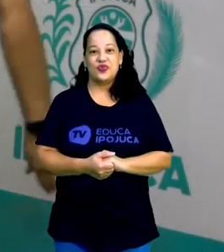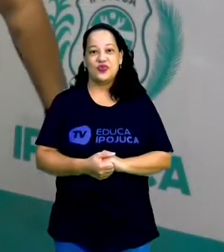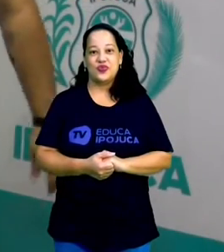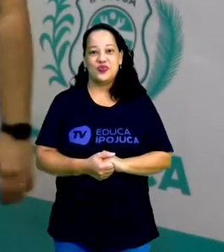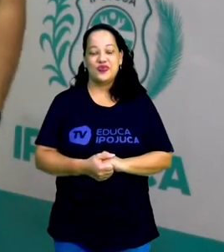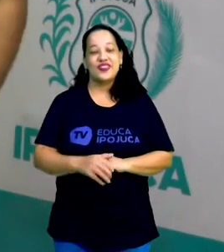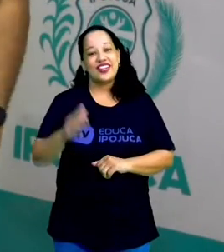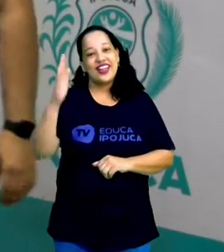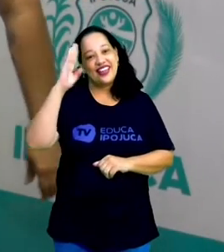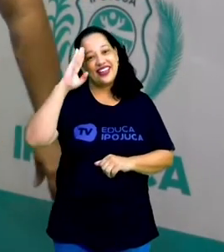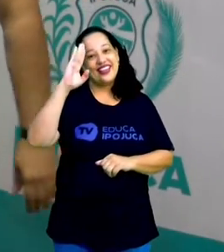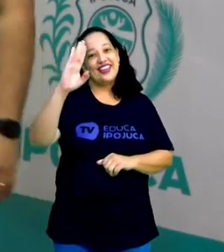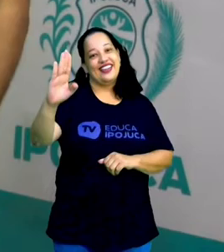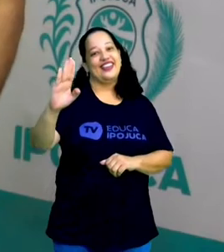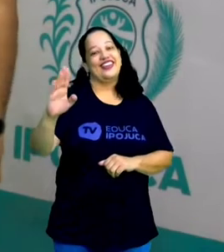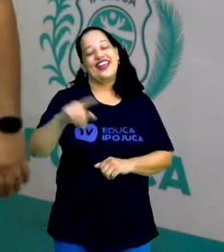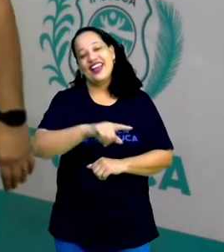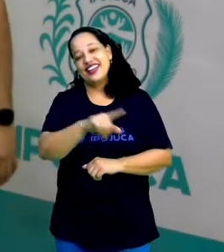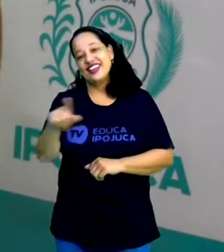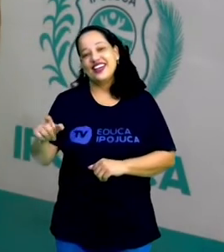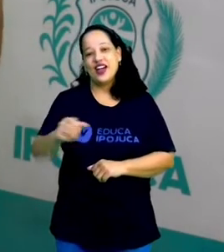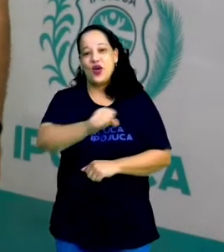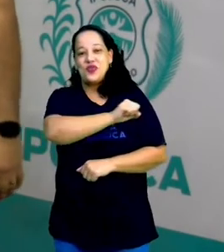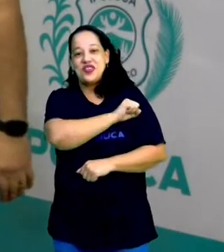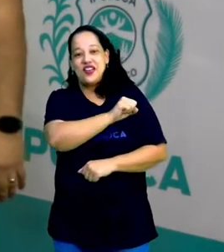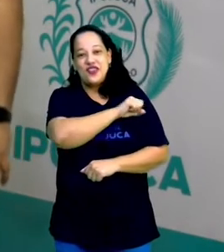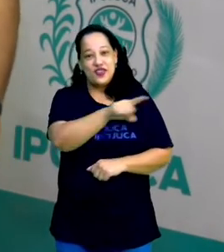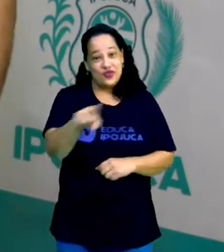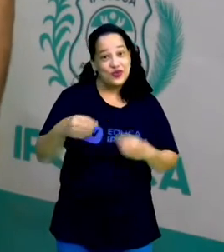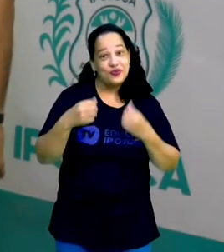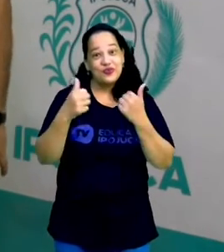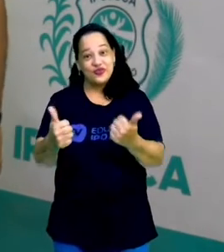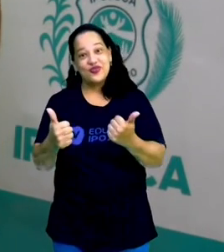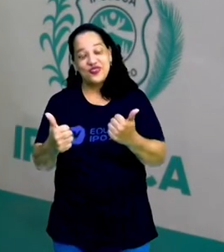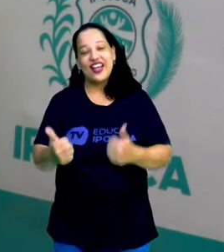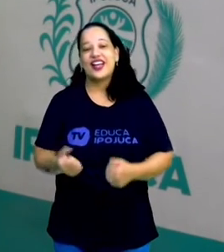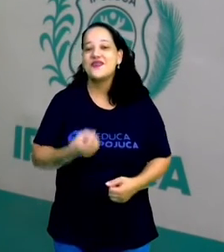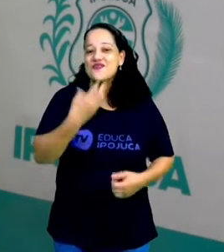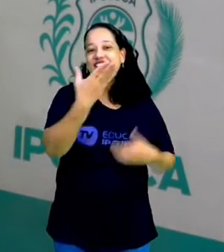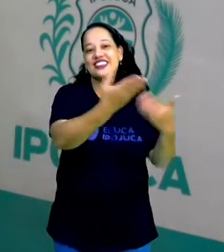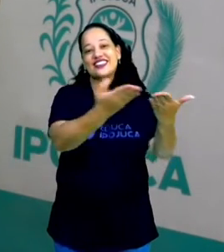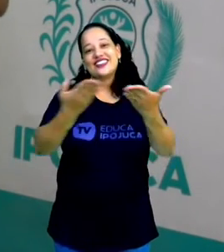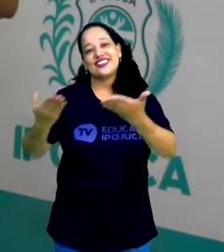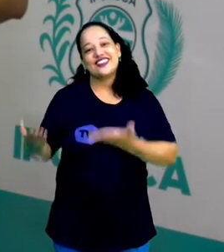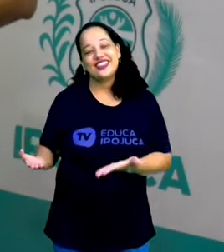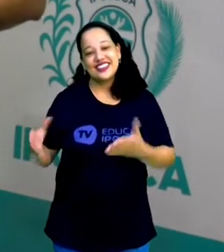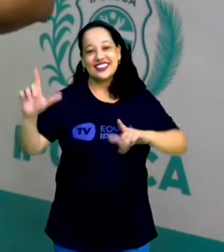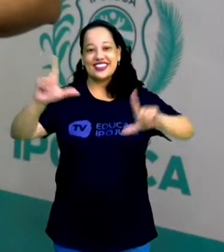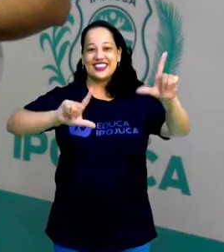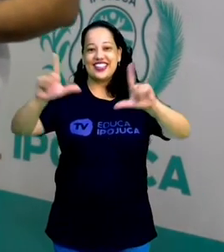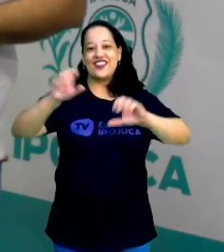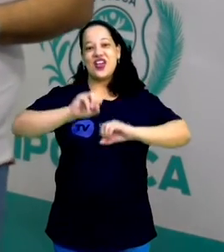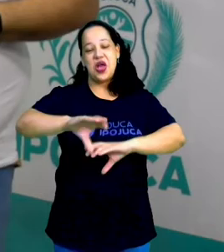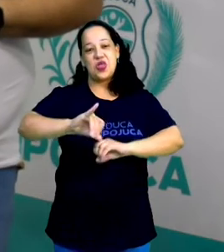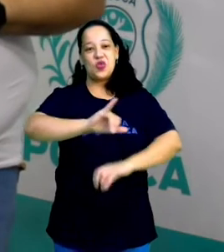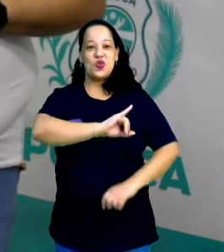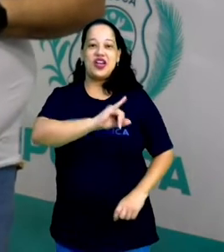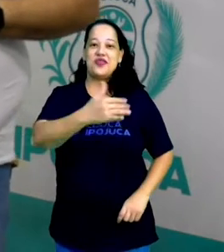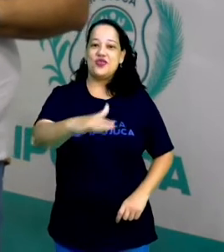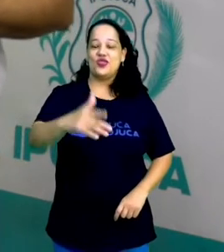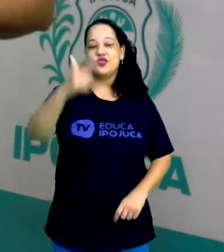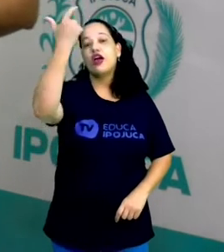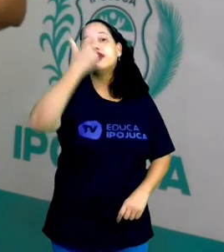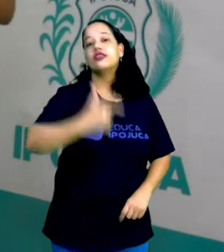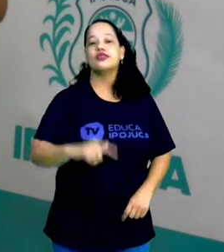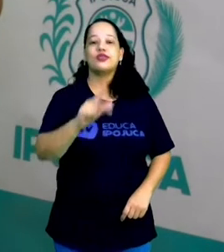E aí, galerinha do oitavo ano, tudo bem com vocês? Sejam bem-vindos à TV Educa e Pojuca. Eu